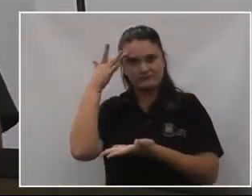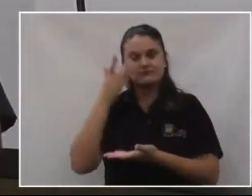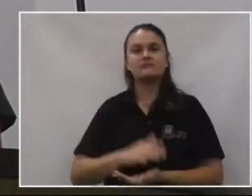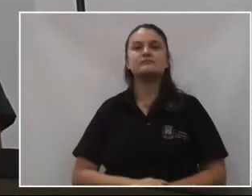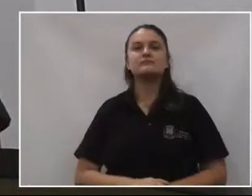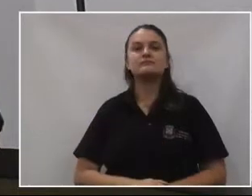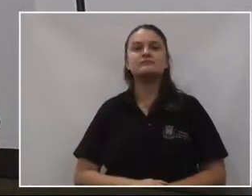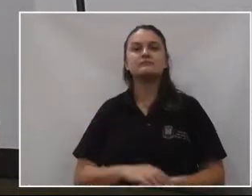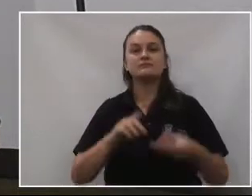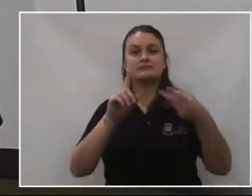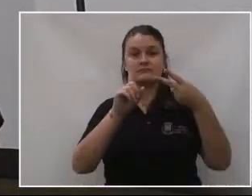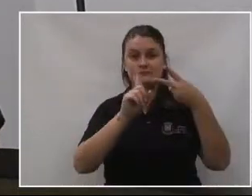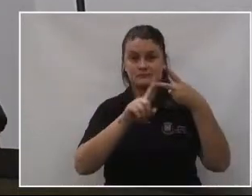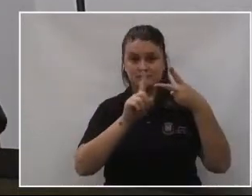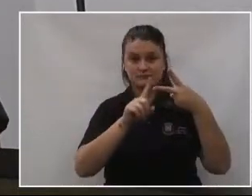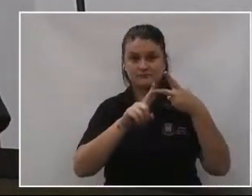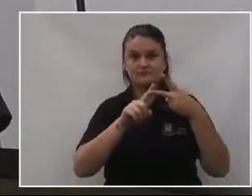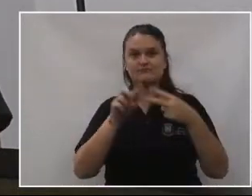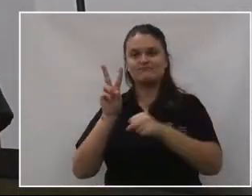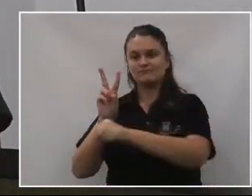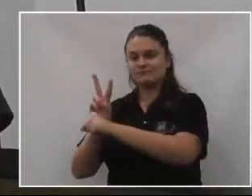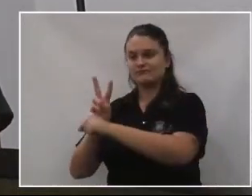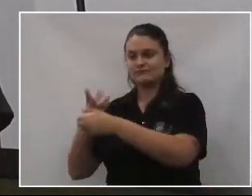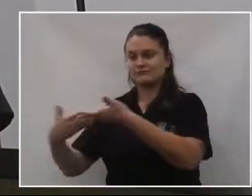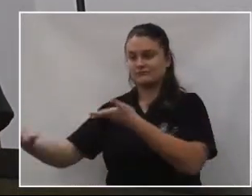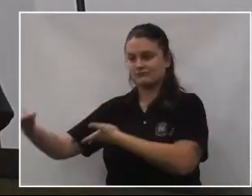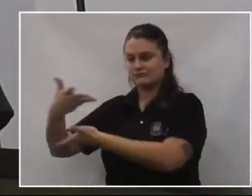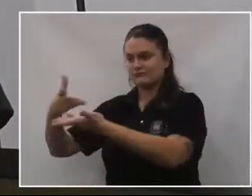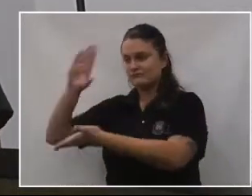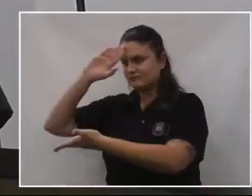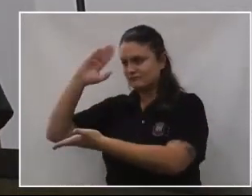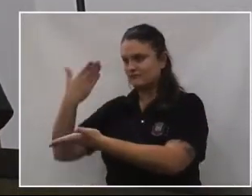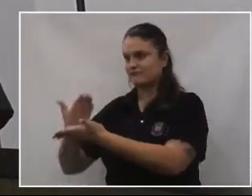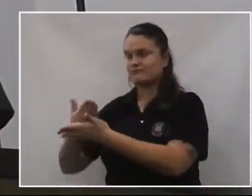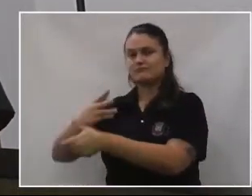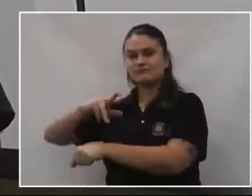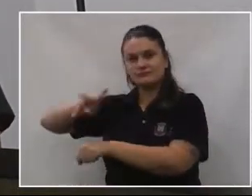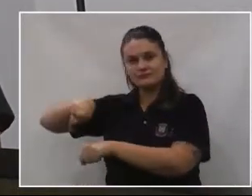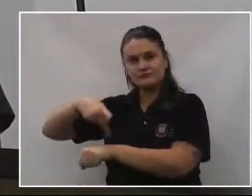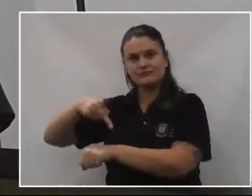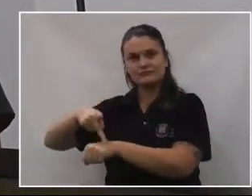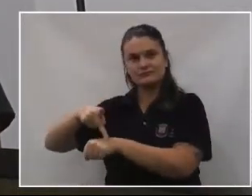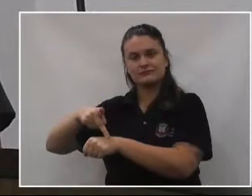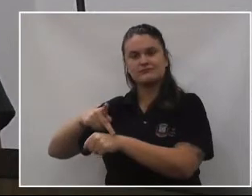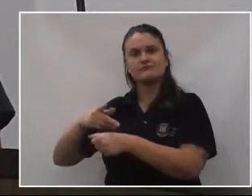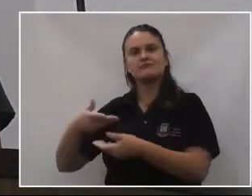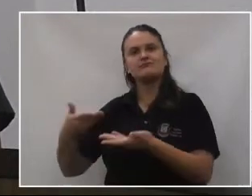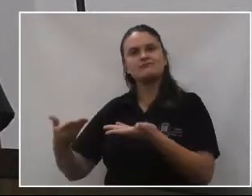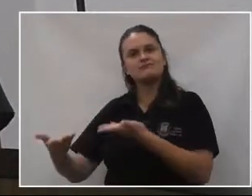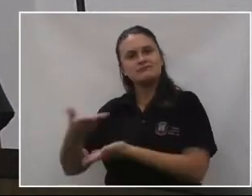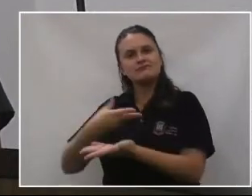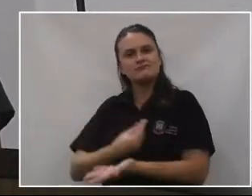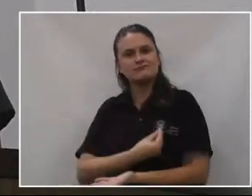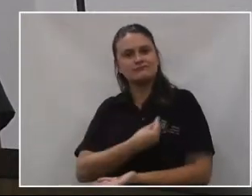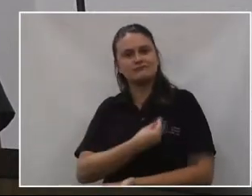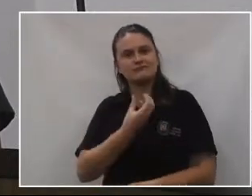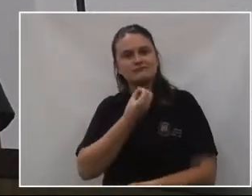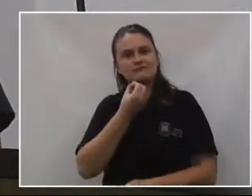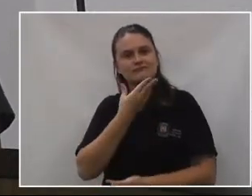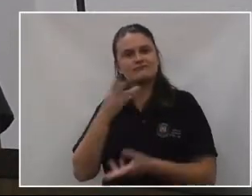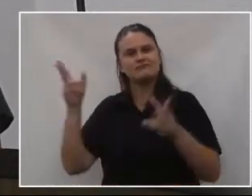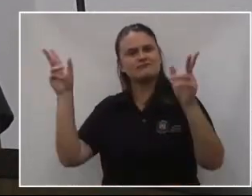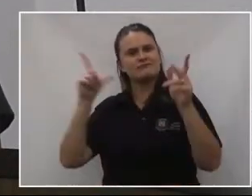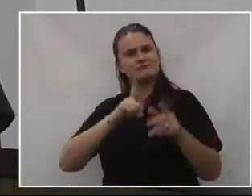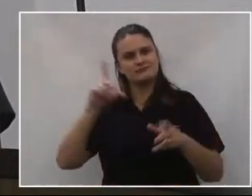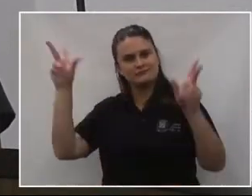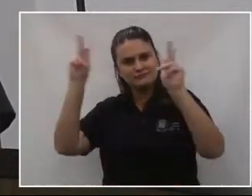Deveres para com o próximo. Lealdade ao nosso país, em harmonia com a promoção da paz,